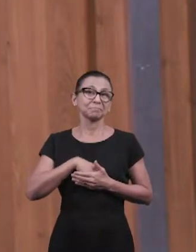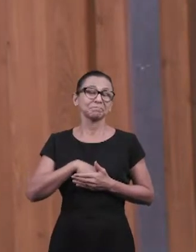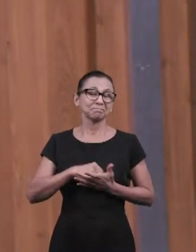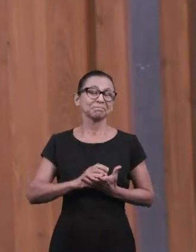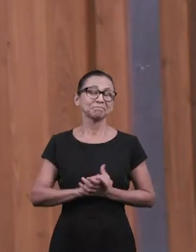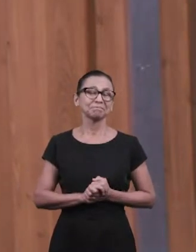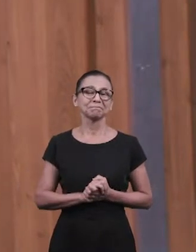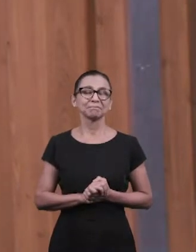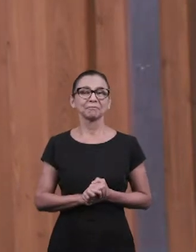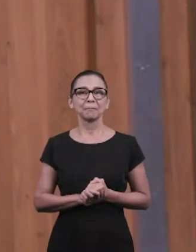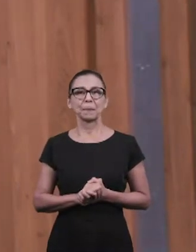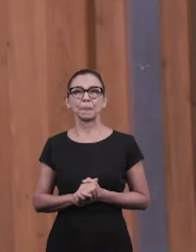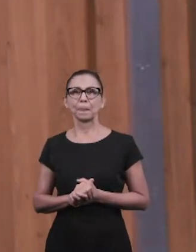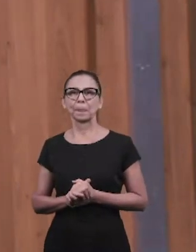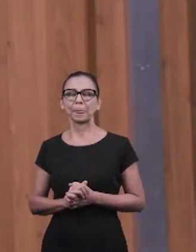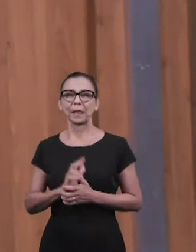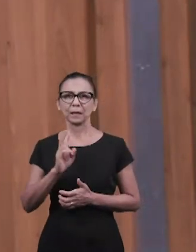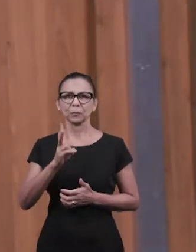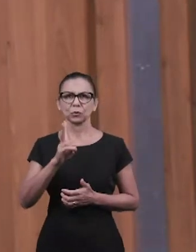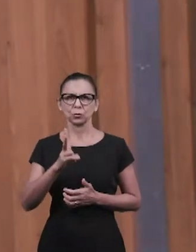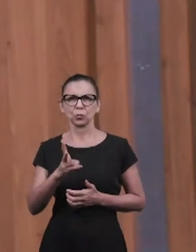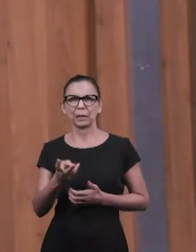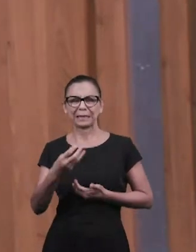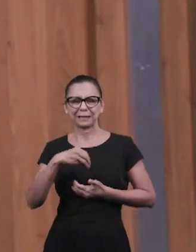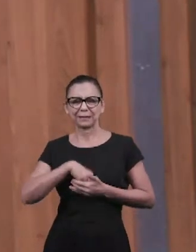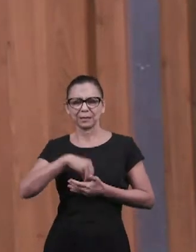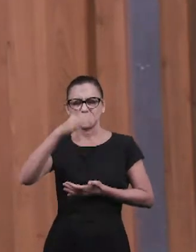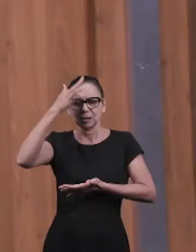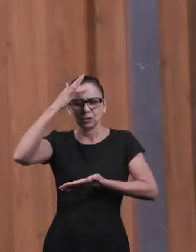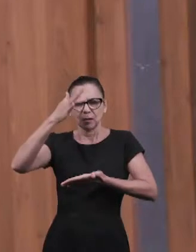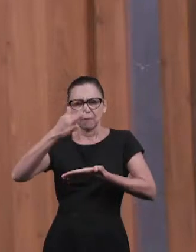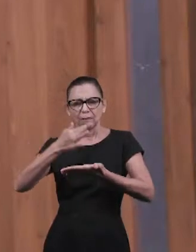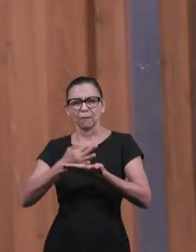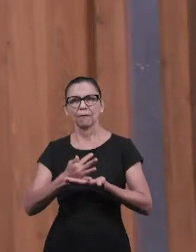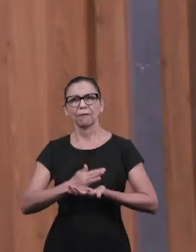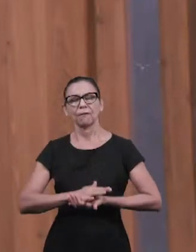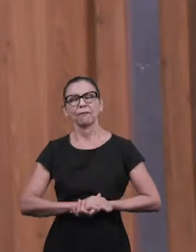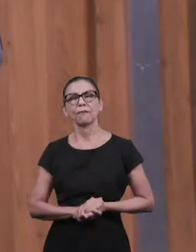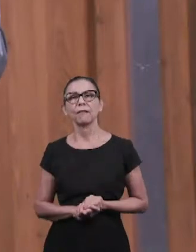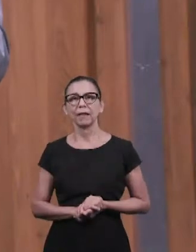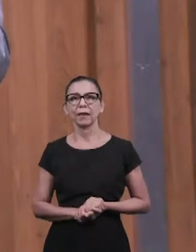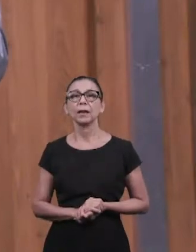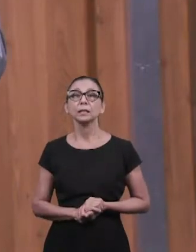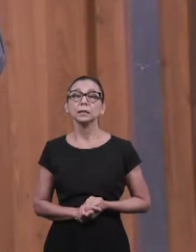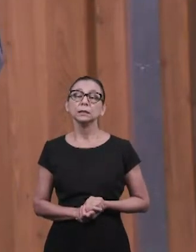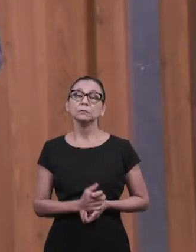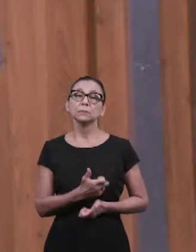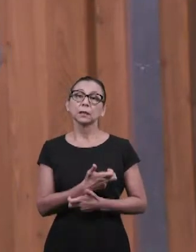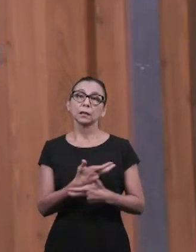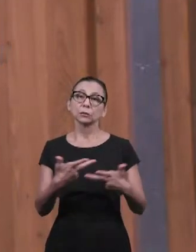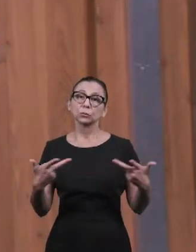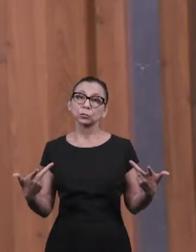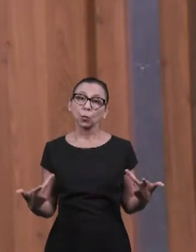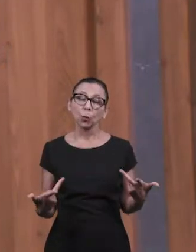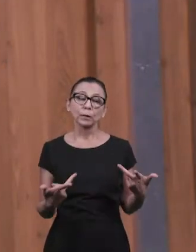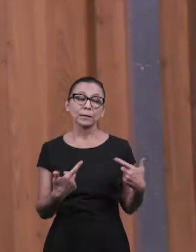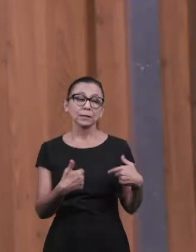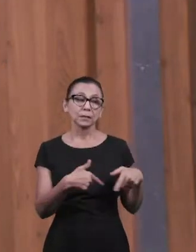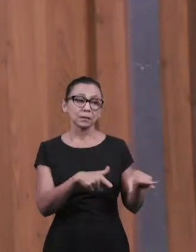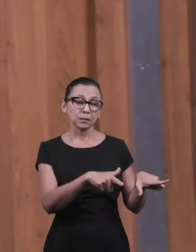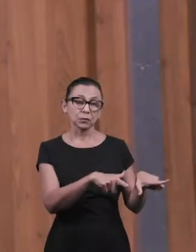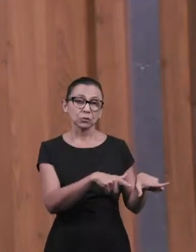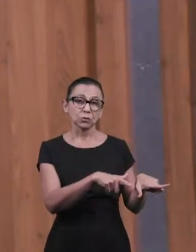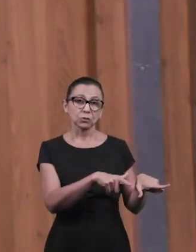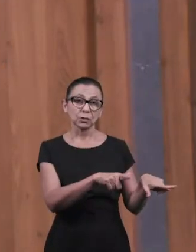preservar a fé verdadeira da penetração daquilo que vem de fora, né? E tenta contaminar